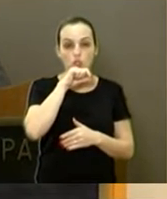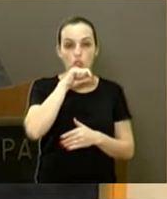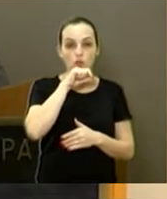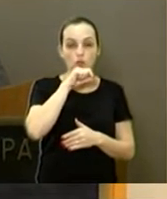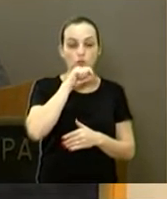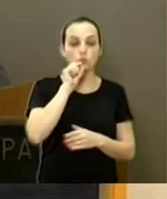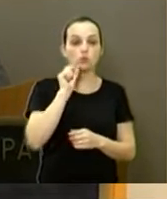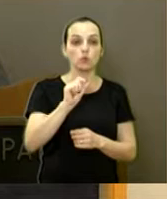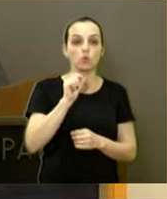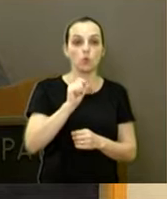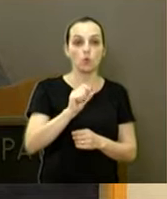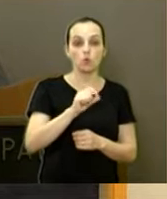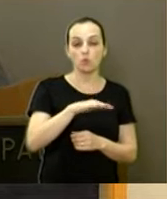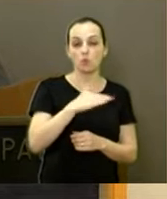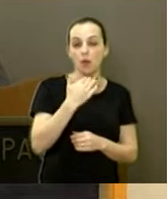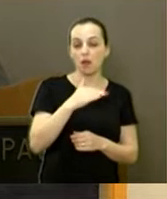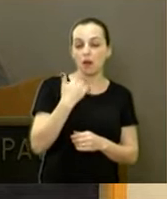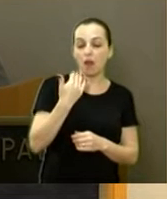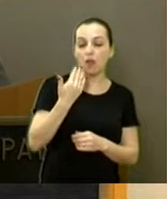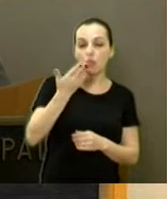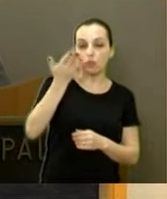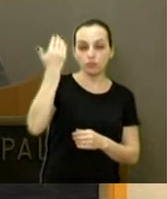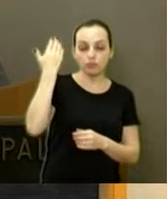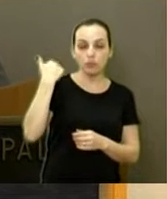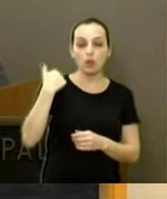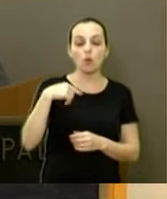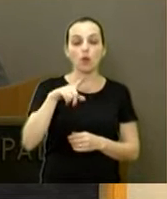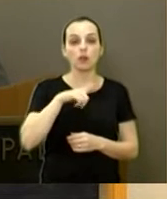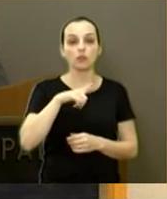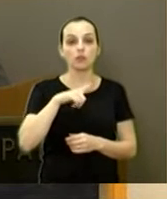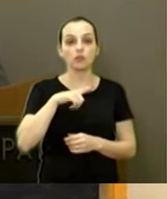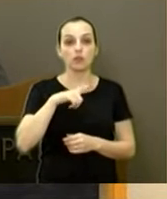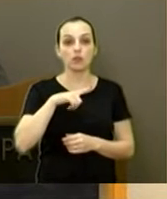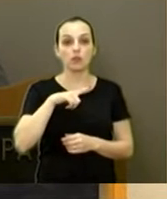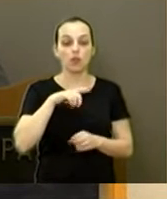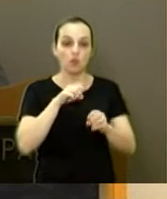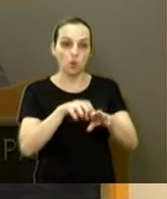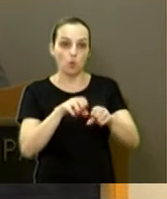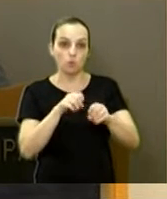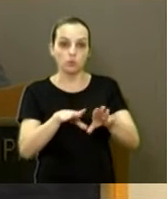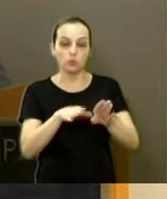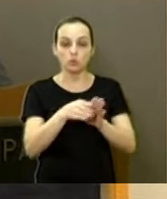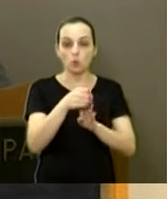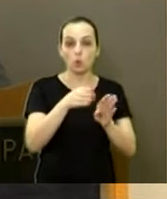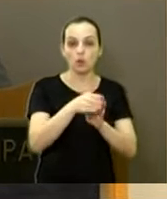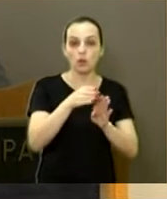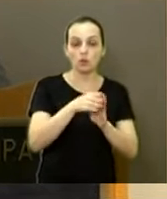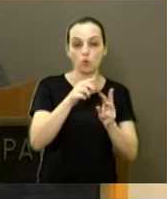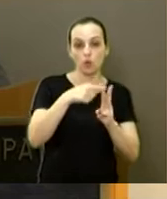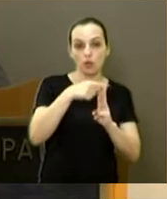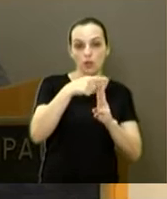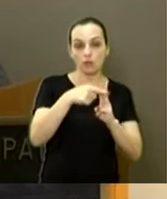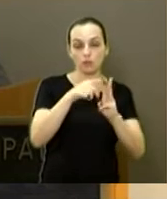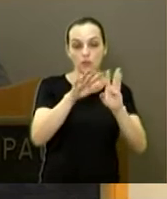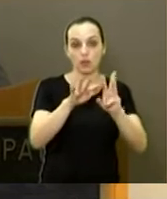e deixou três crianças. Essa mulher labutou, trabalhou, estudou.